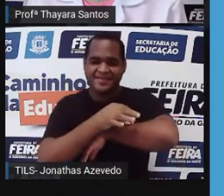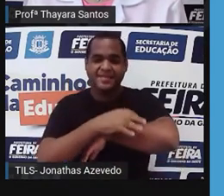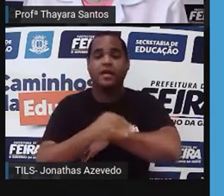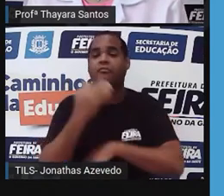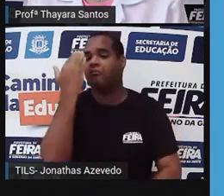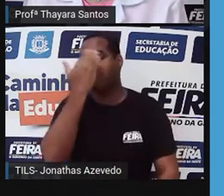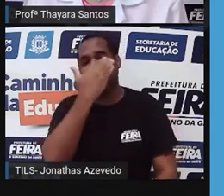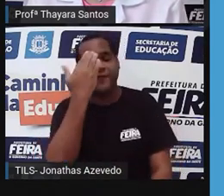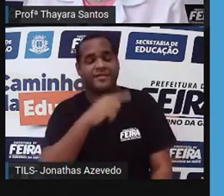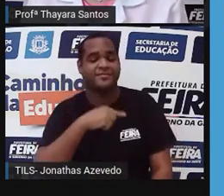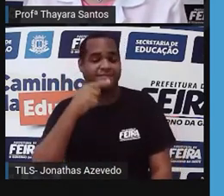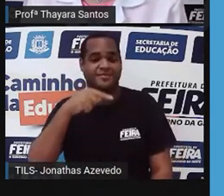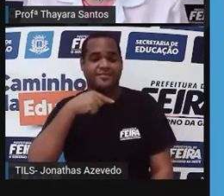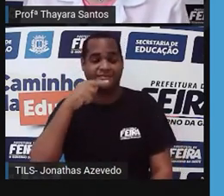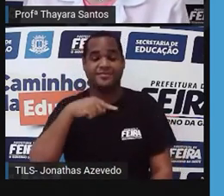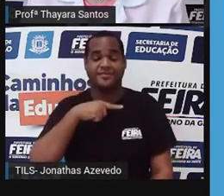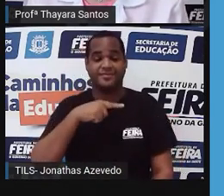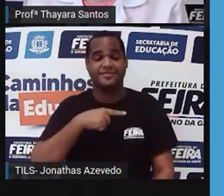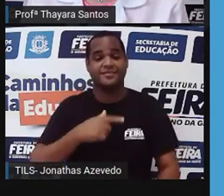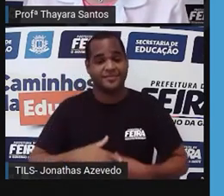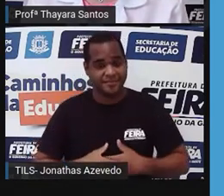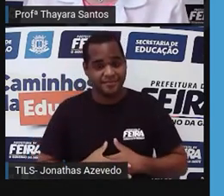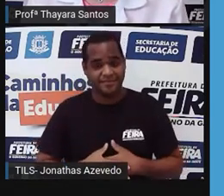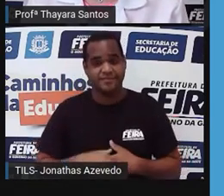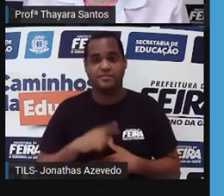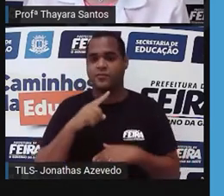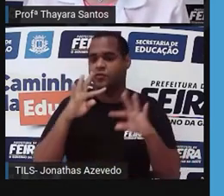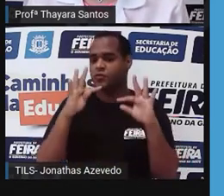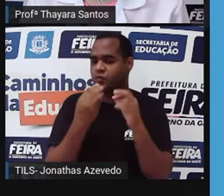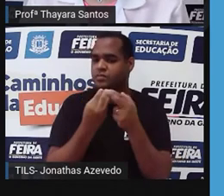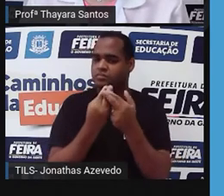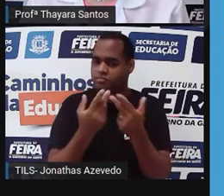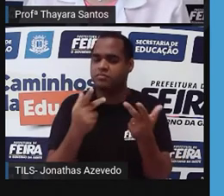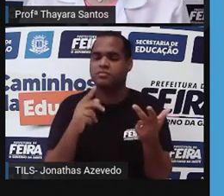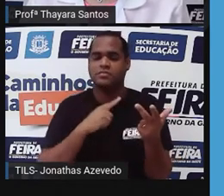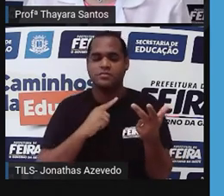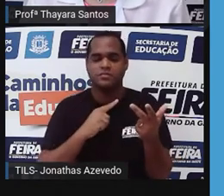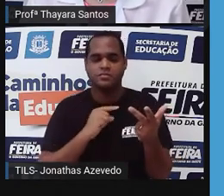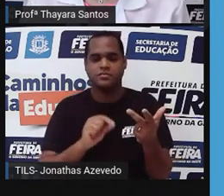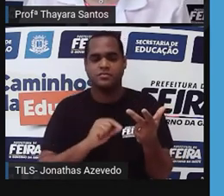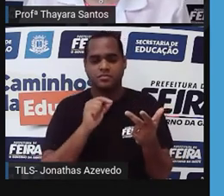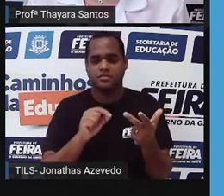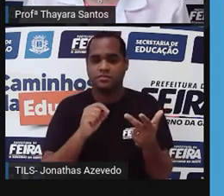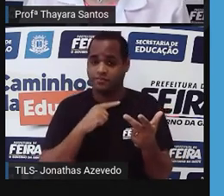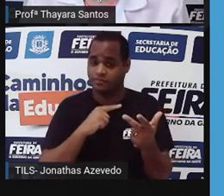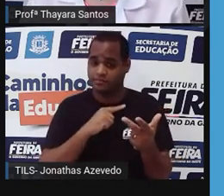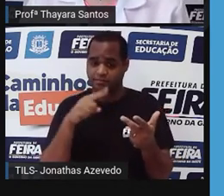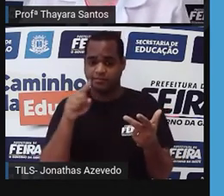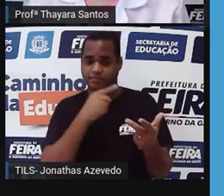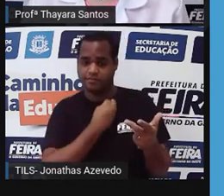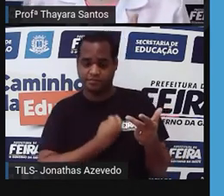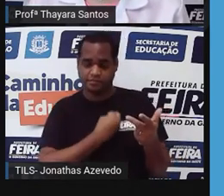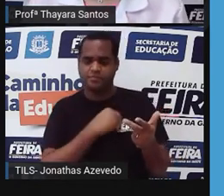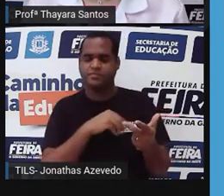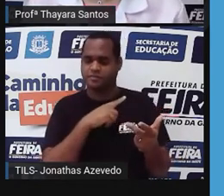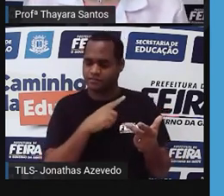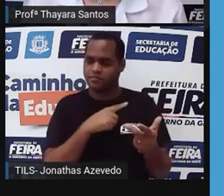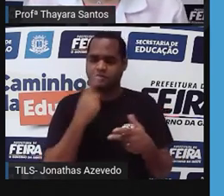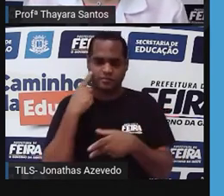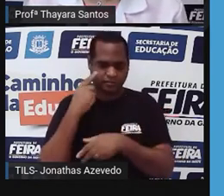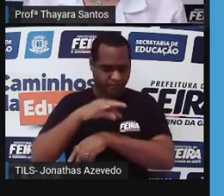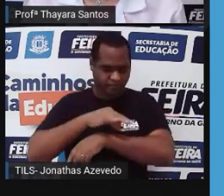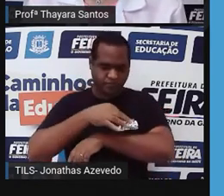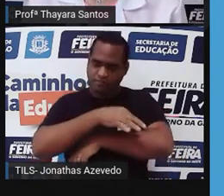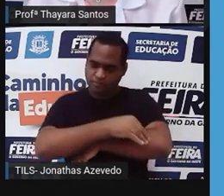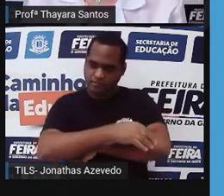bem pequenininhos e a gente não consegue enxergar. Então, todos os mamíferos, em alguma época da vida deles, em alguma fase, eles apresentam